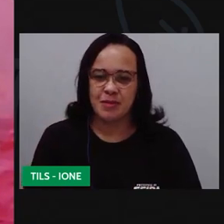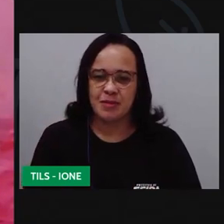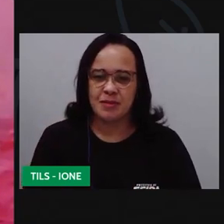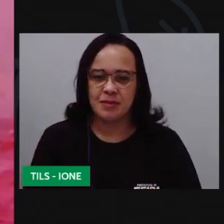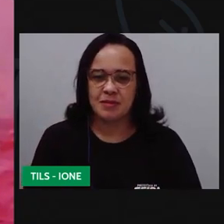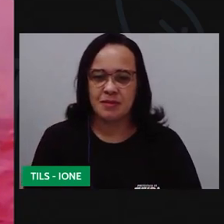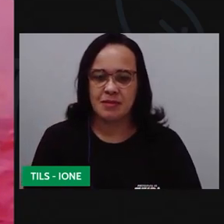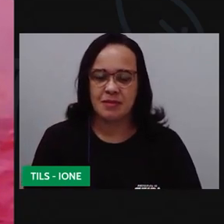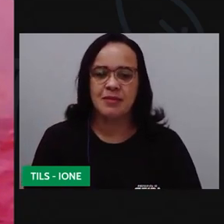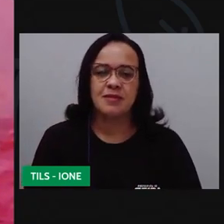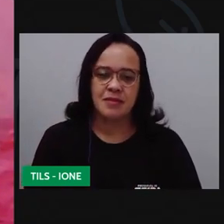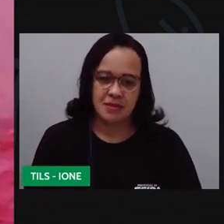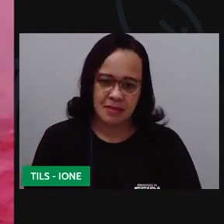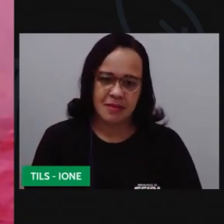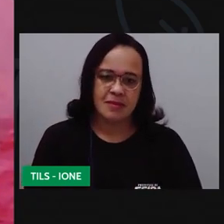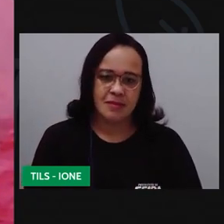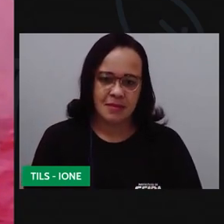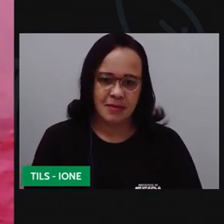botei aqui pro lado